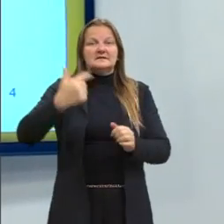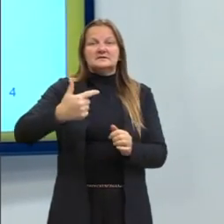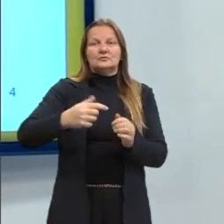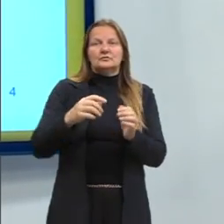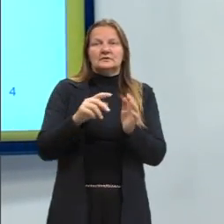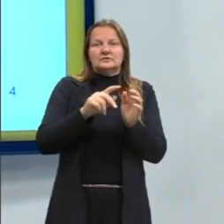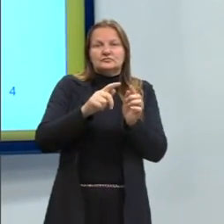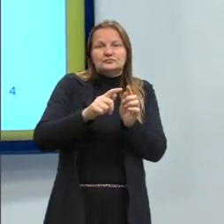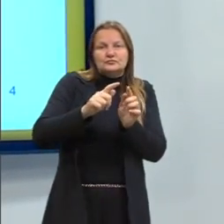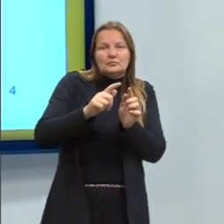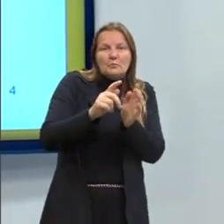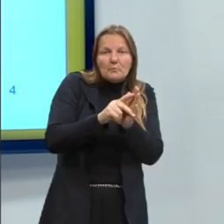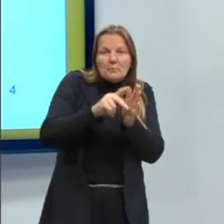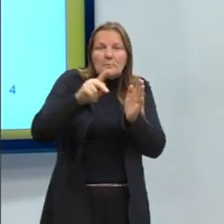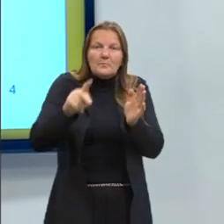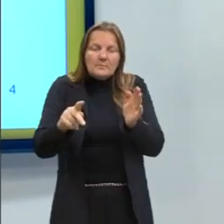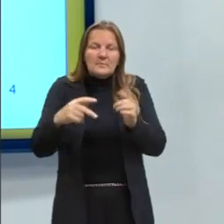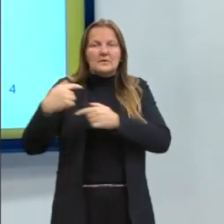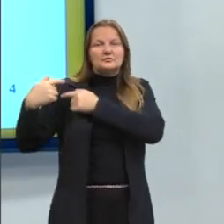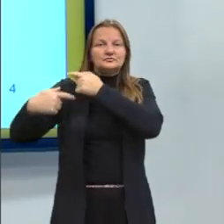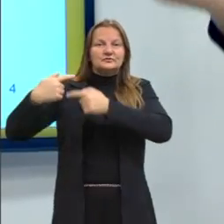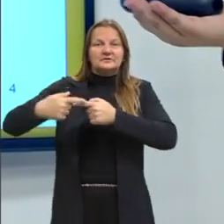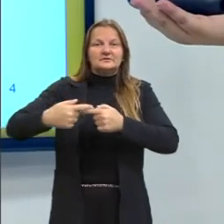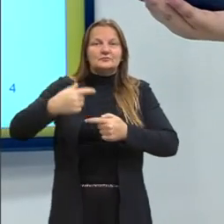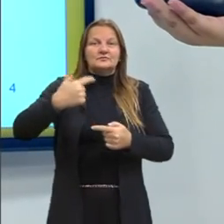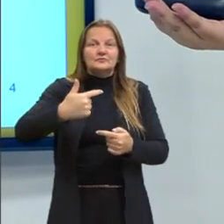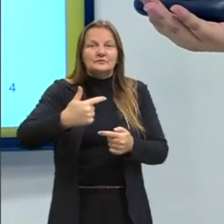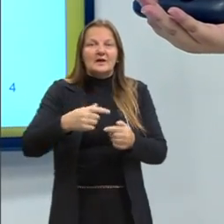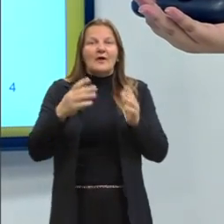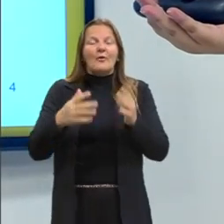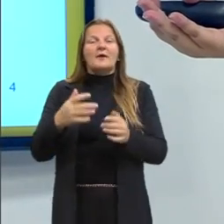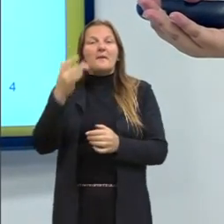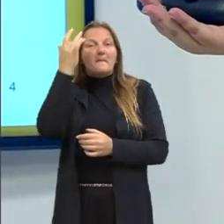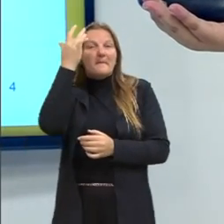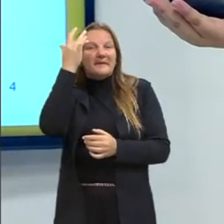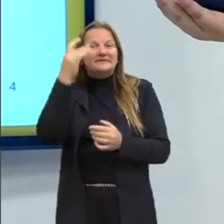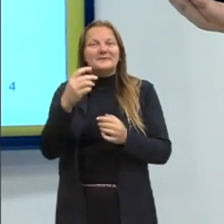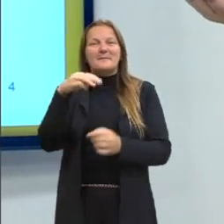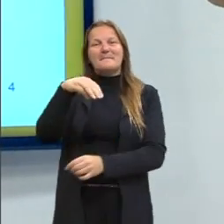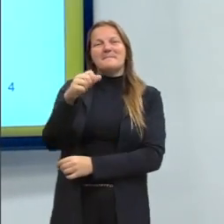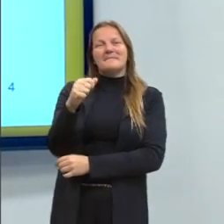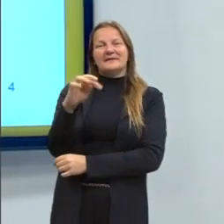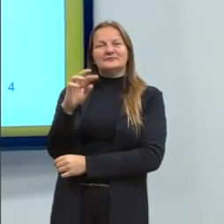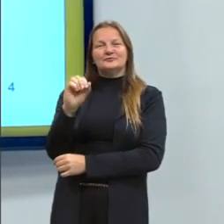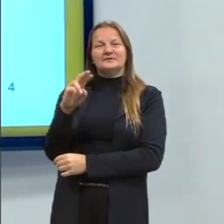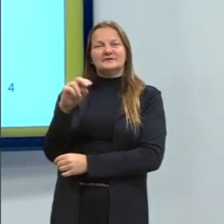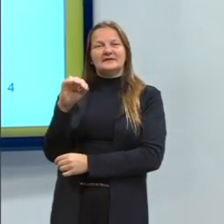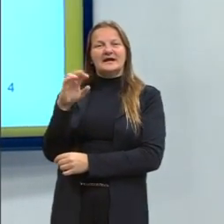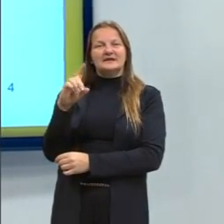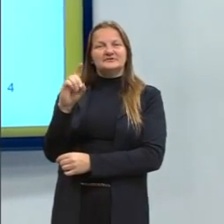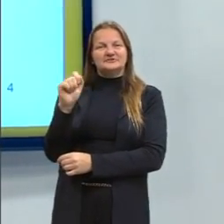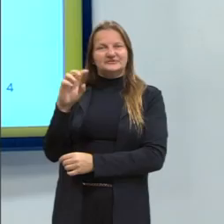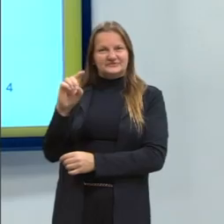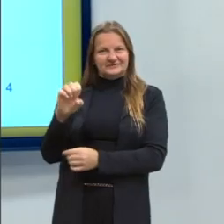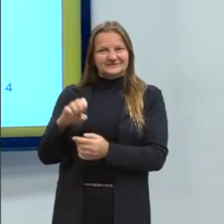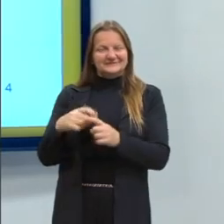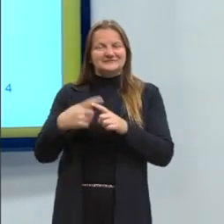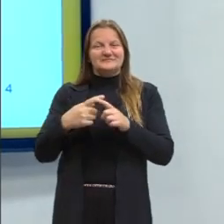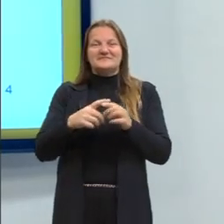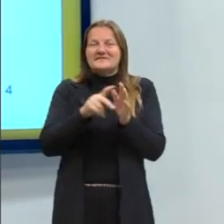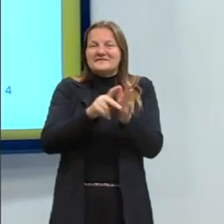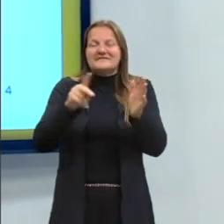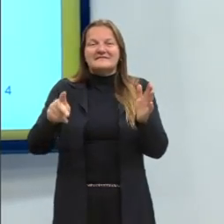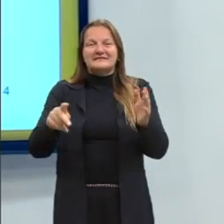ideias dessa primeira geração. E agora a gente tem o quê? A maturidade dessa geração. A gente diz que é uma fase de